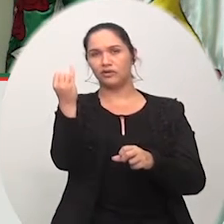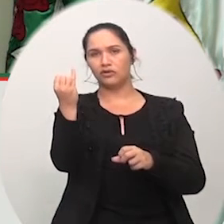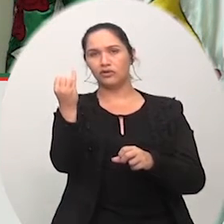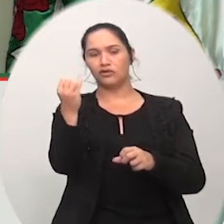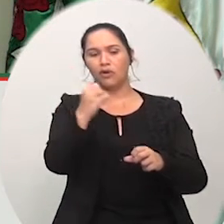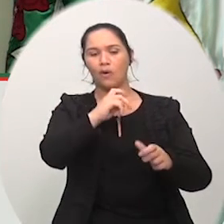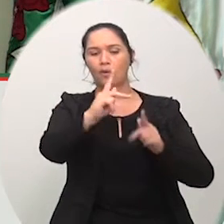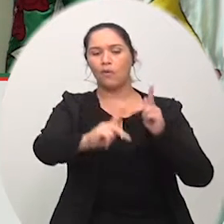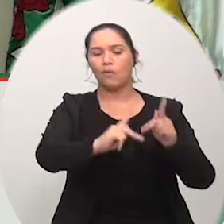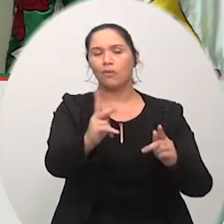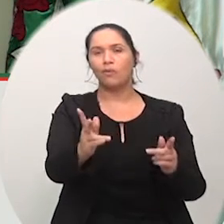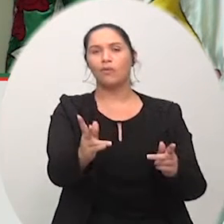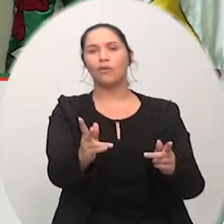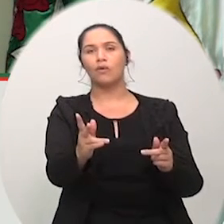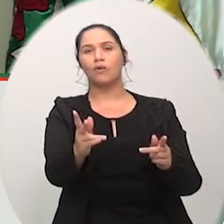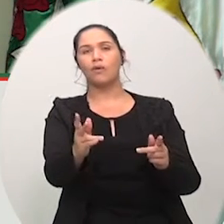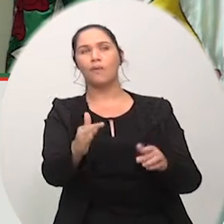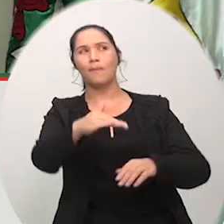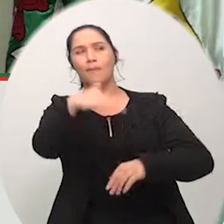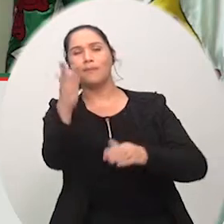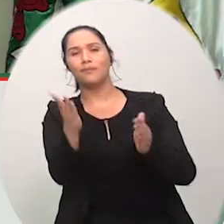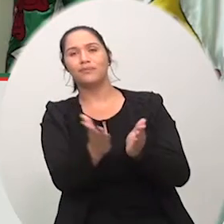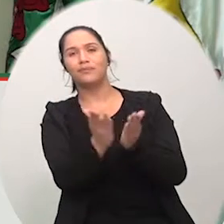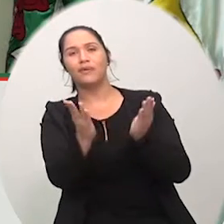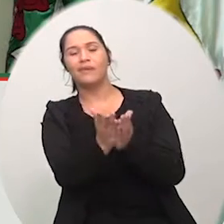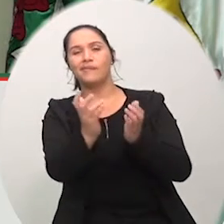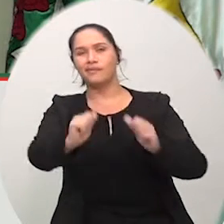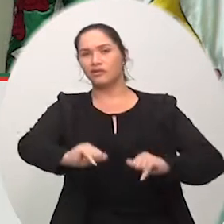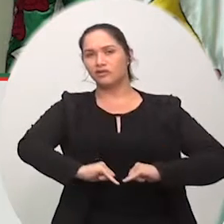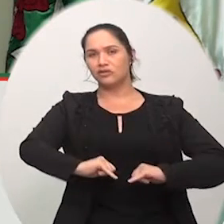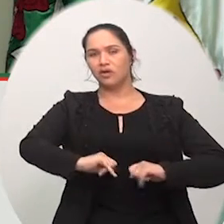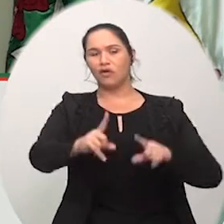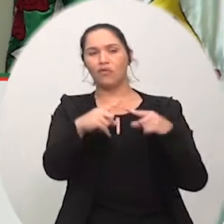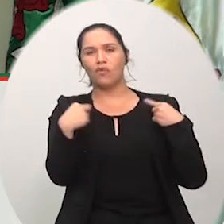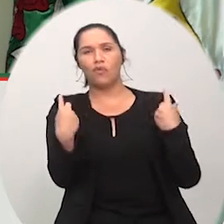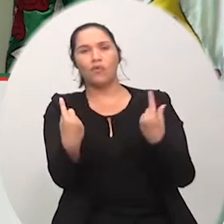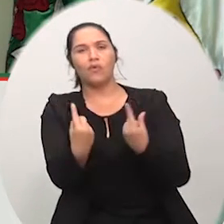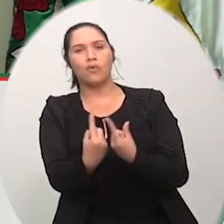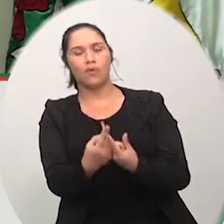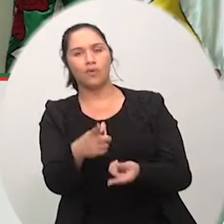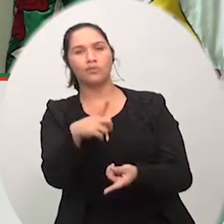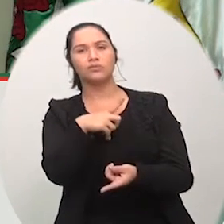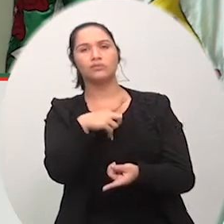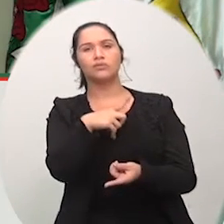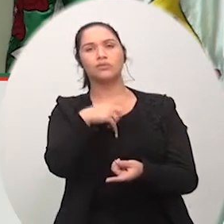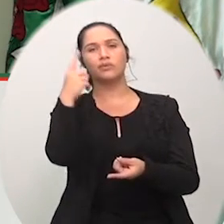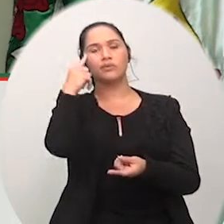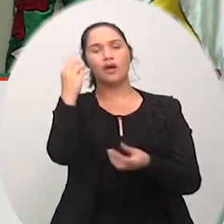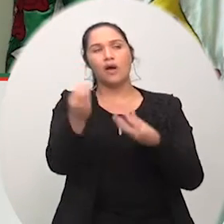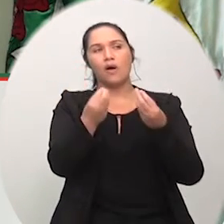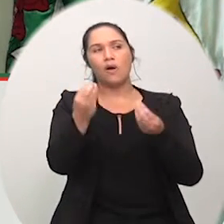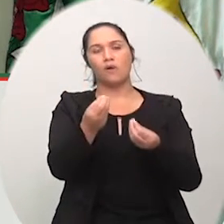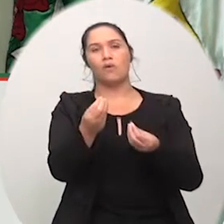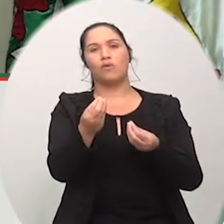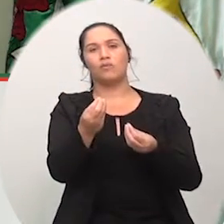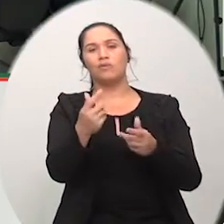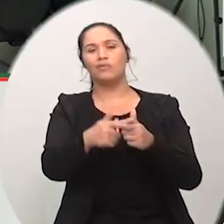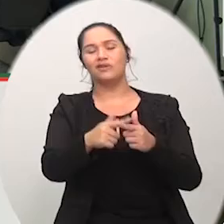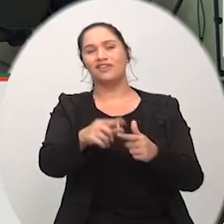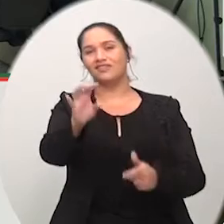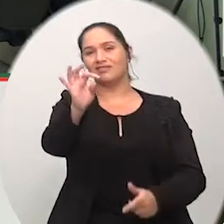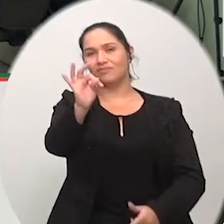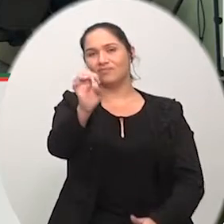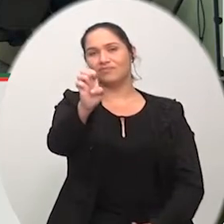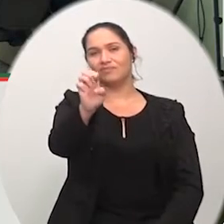estamos se eximindo das responsabilidades como gestor público ao terceirizar tudo e a todos? Eu